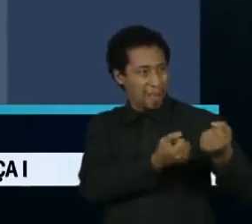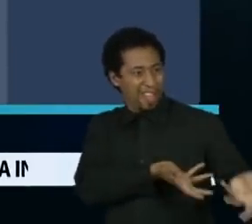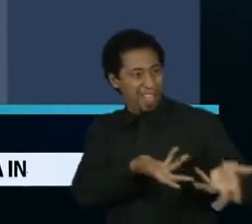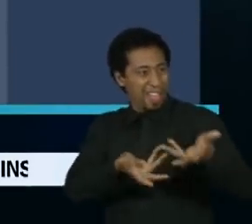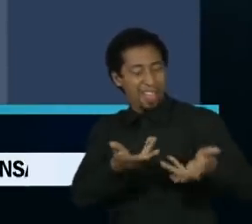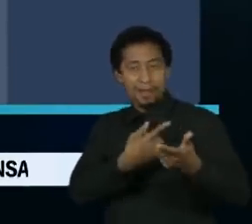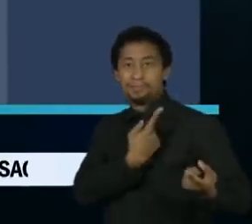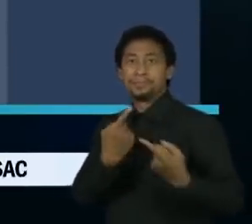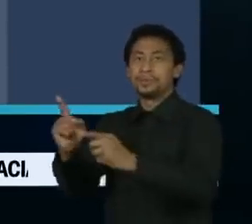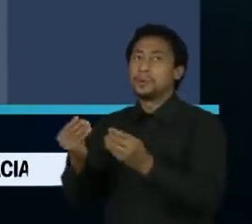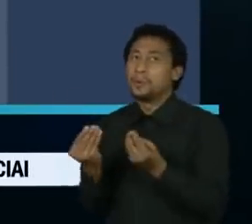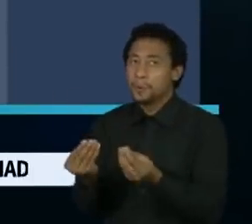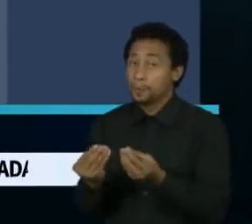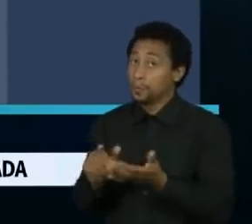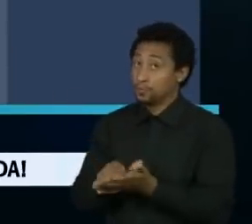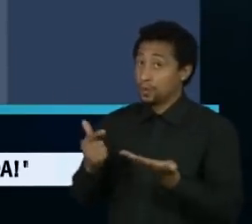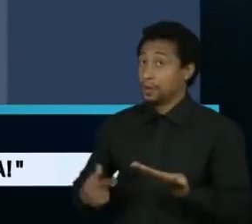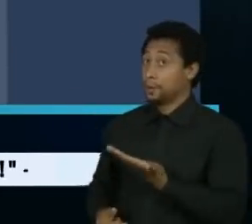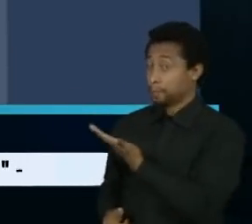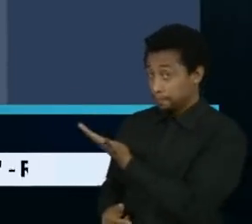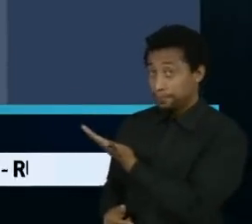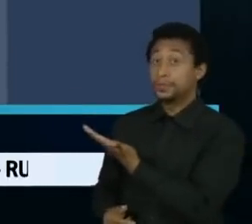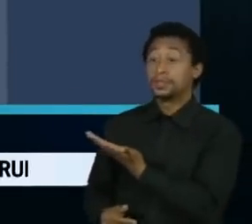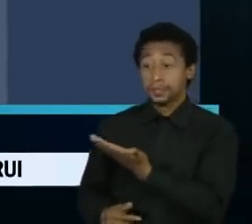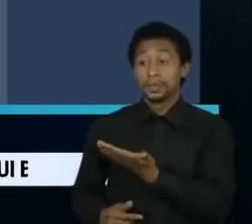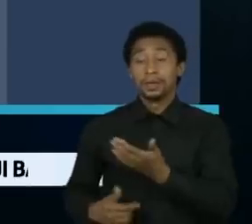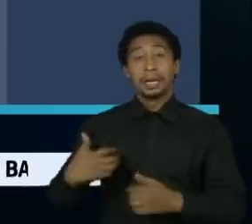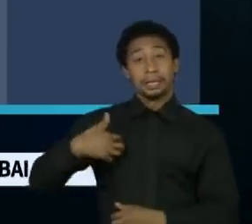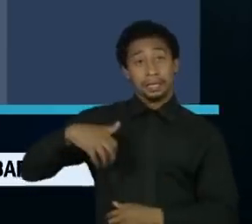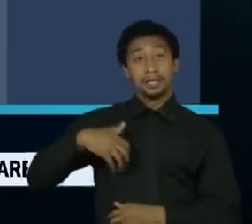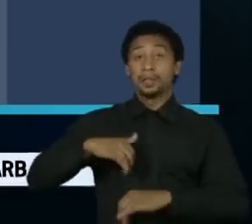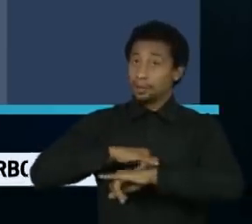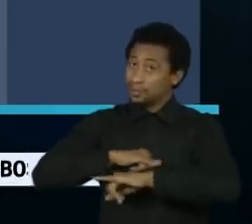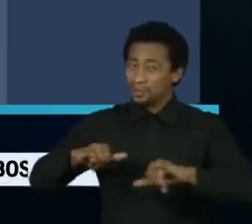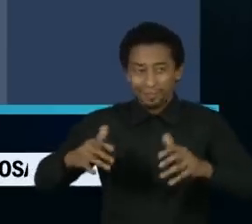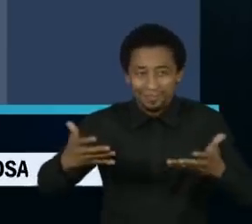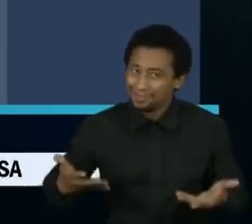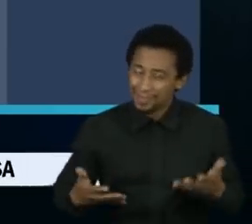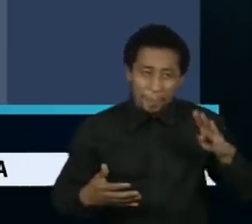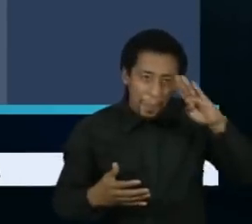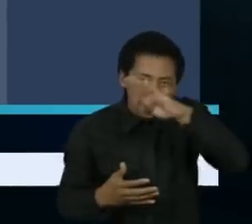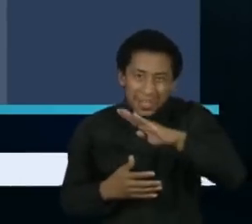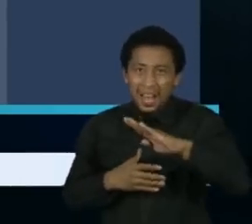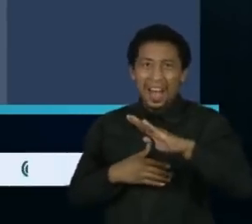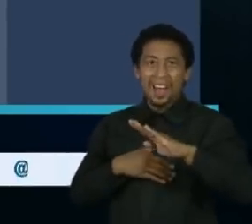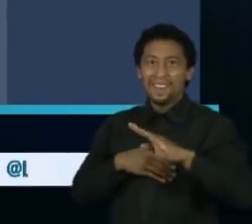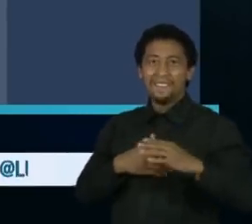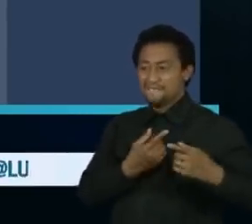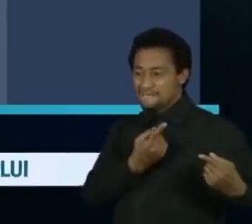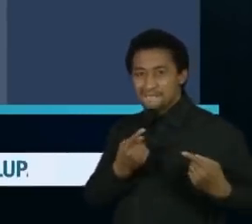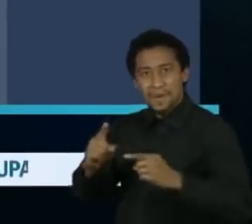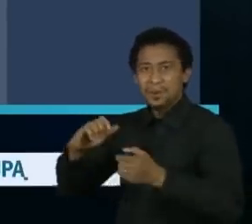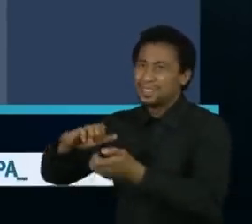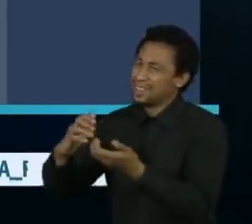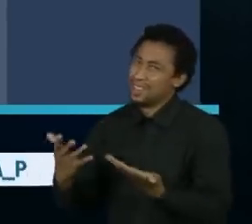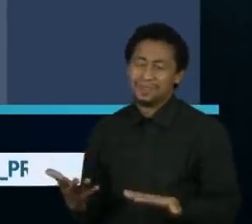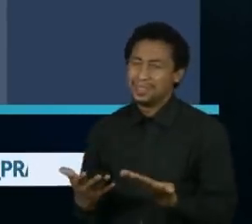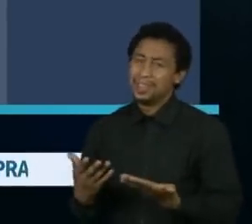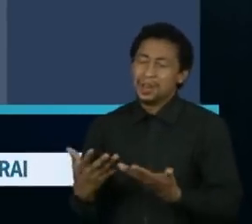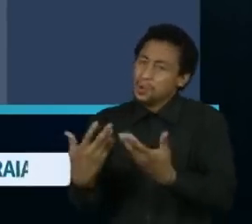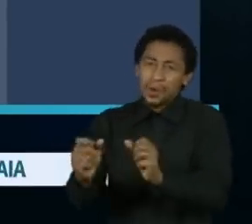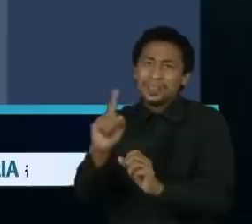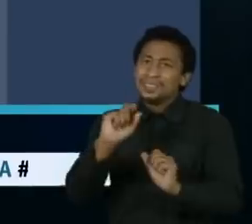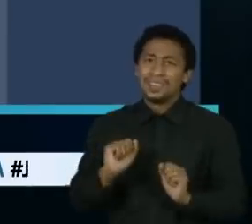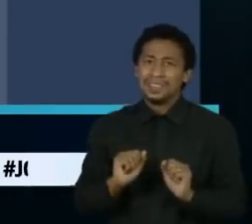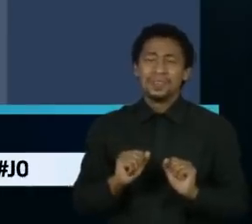promoveu tais atos como invadir o Supremo Tribunal Federal e o Congresso Nacional e forçar uma intervenção militar para